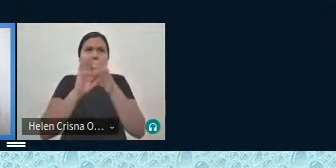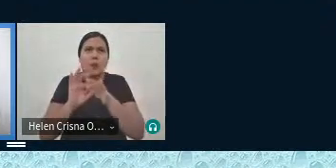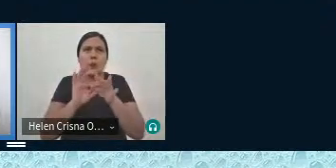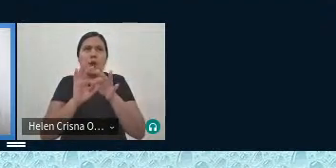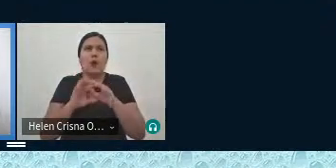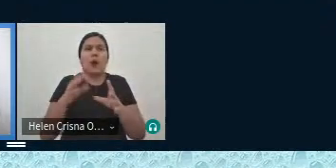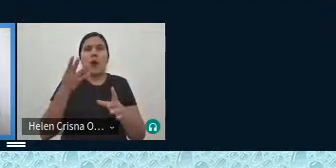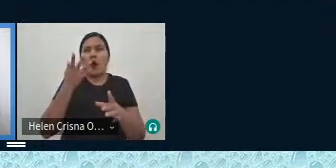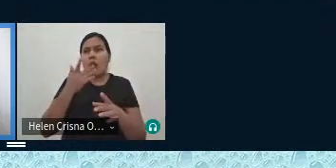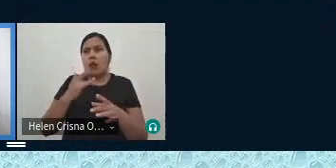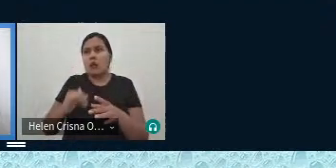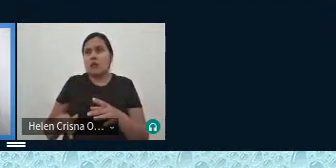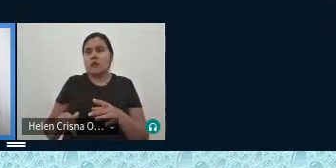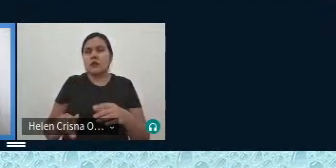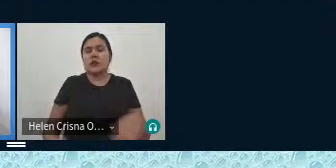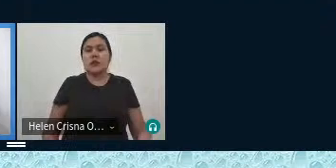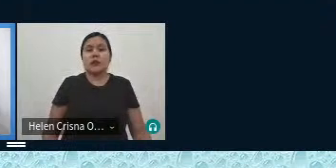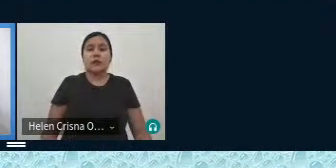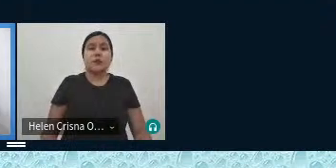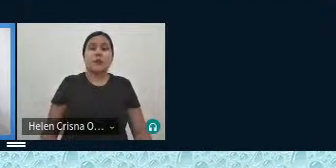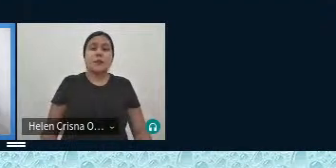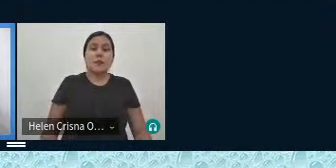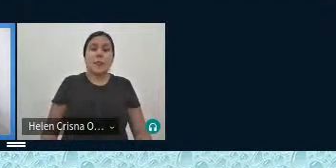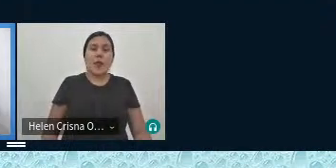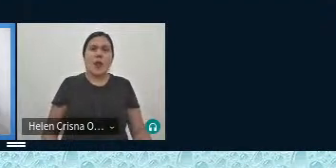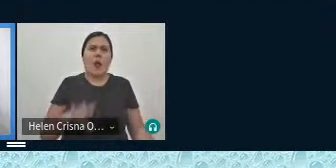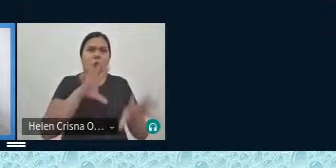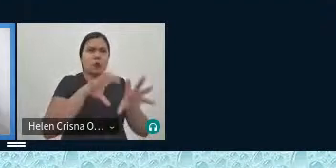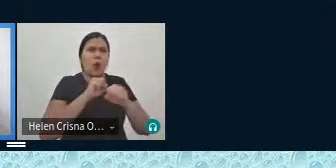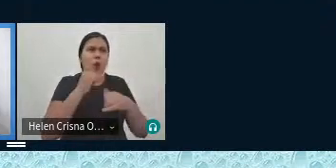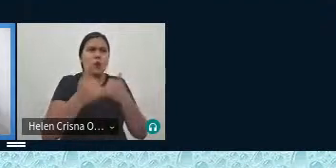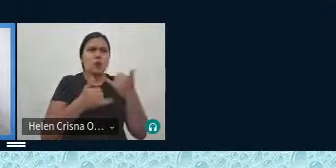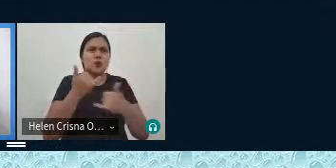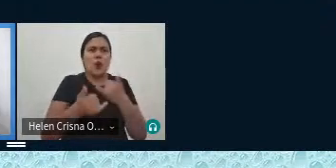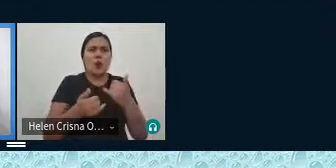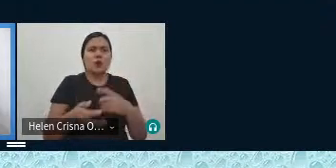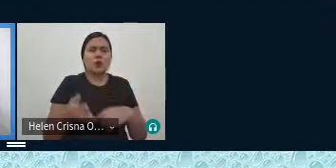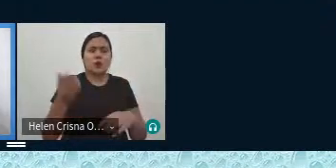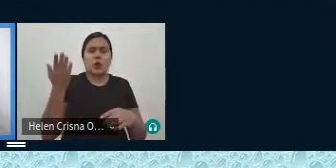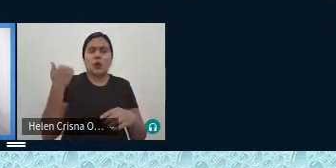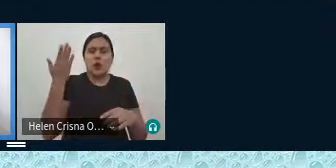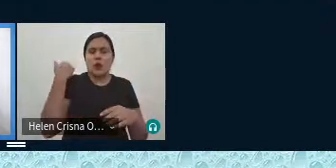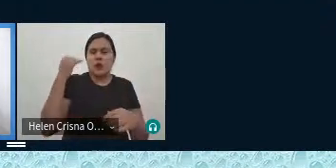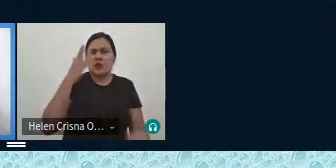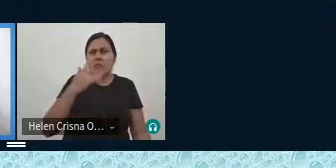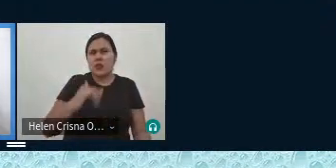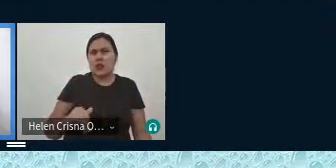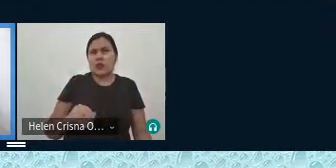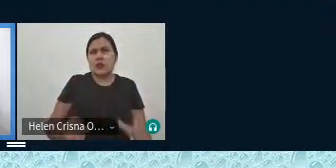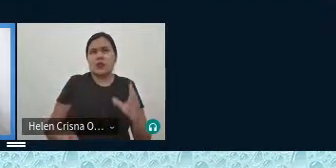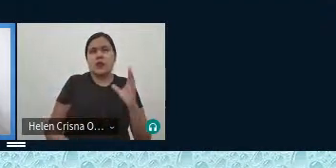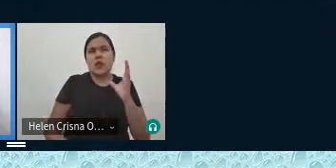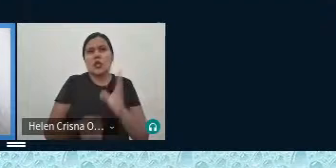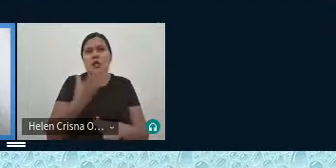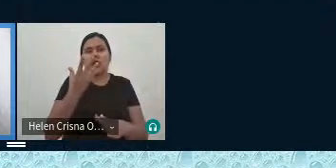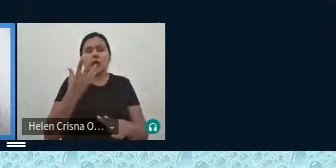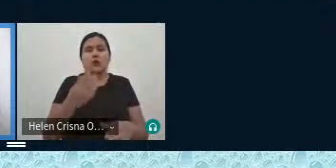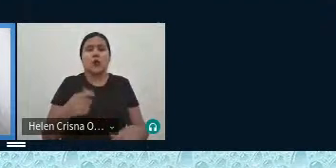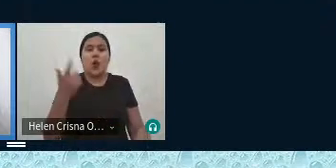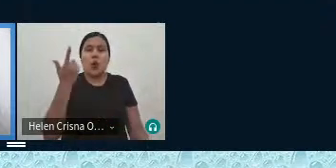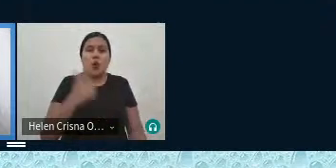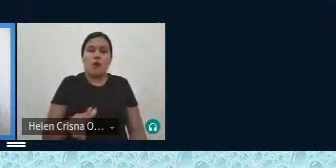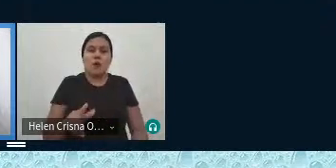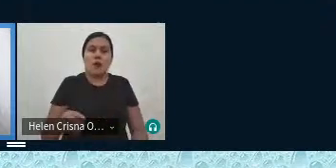infância e eu pego os jogos e as brincadeiras da infância e eu faço recriação desses jogos com a